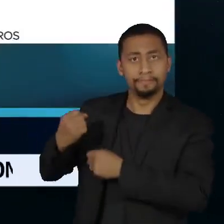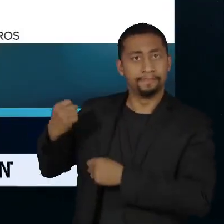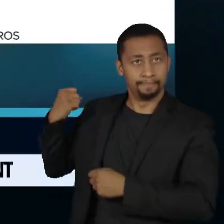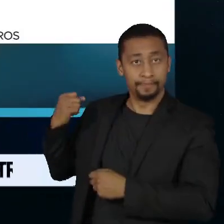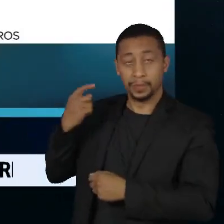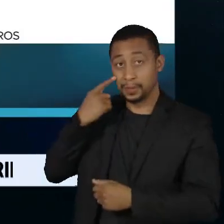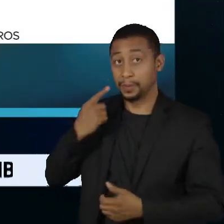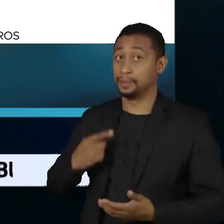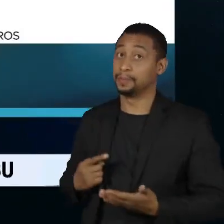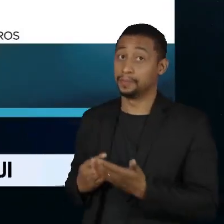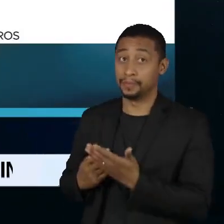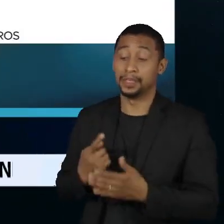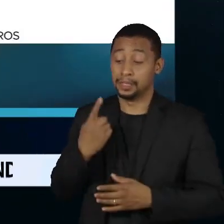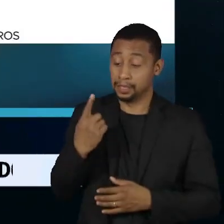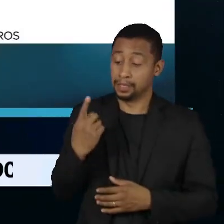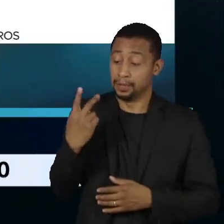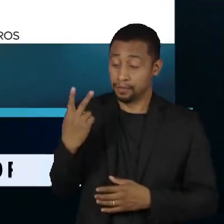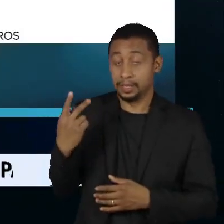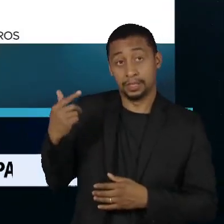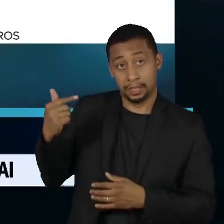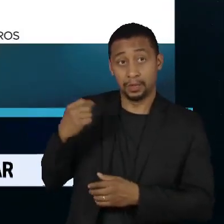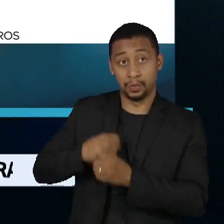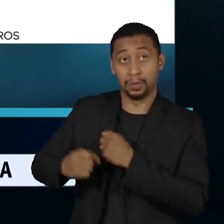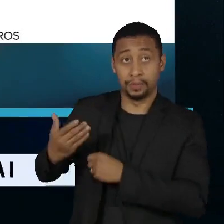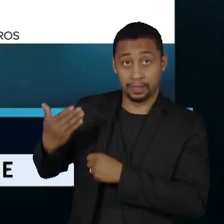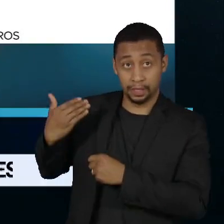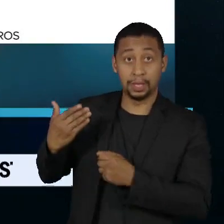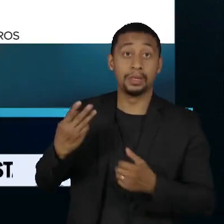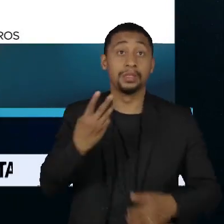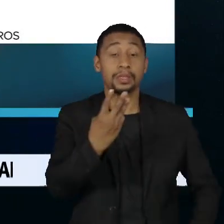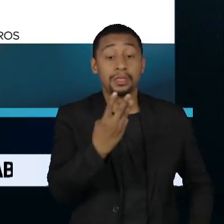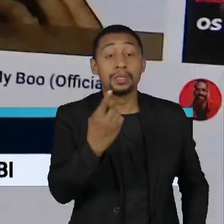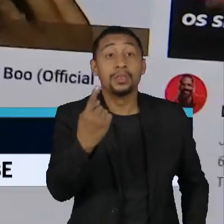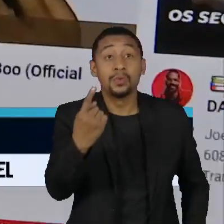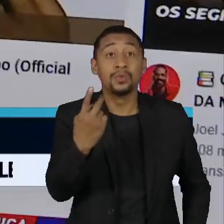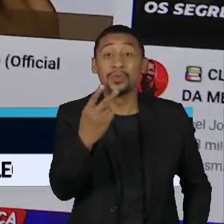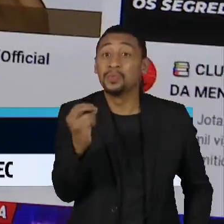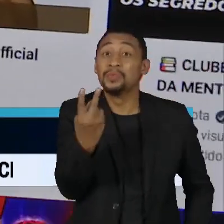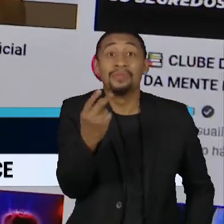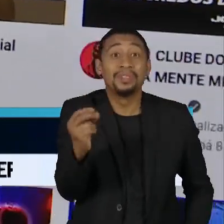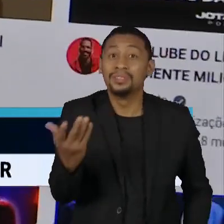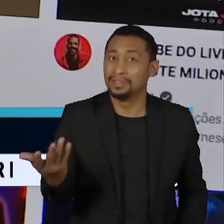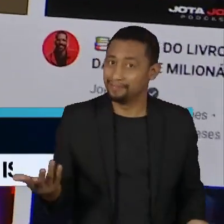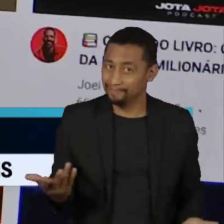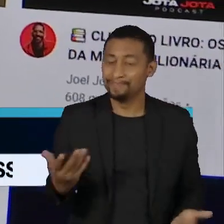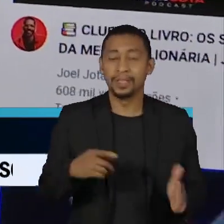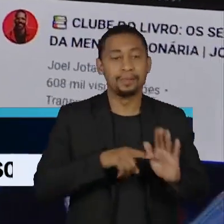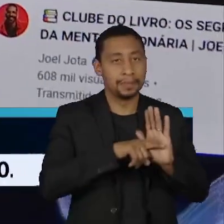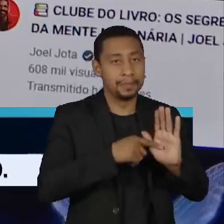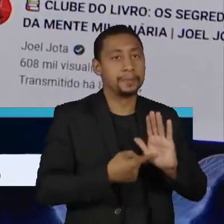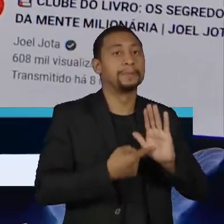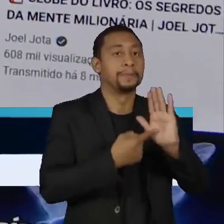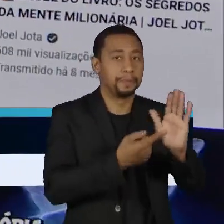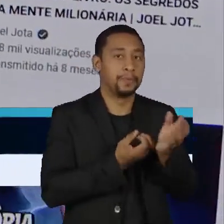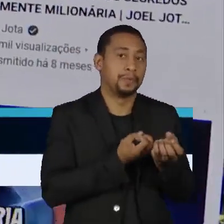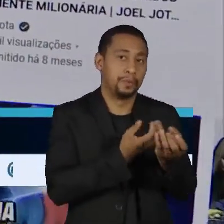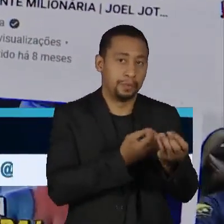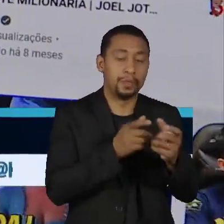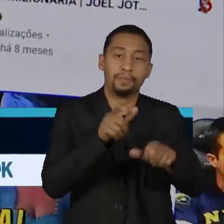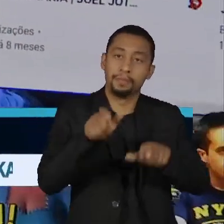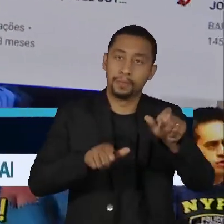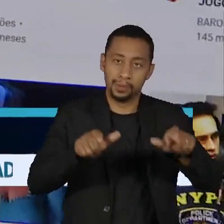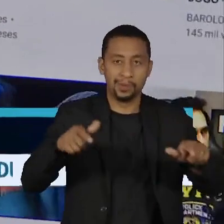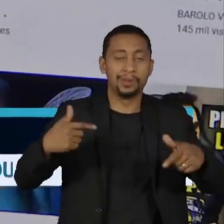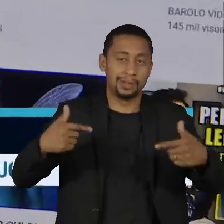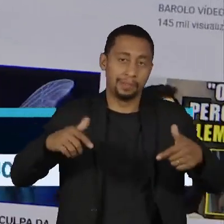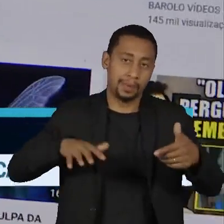127 no ano passado, contra 31 em 2020. O relatório elaborado pela Associação dos Magistrados